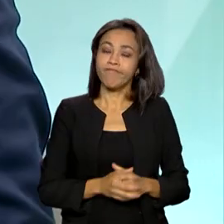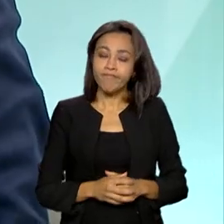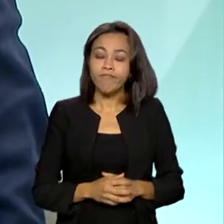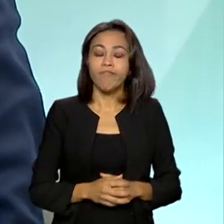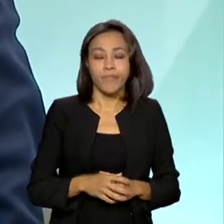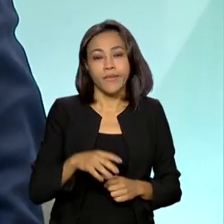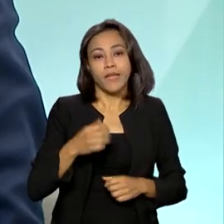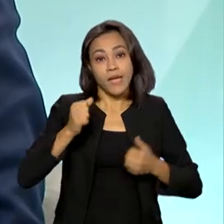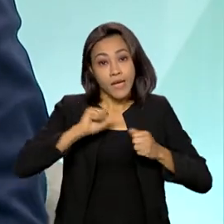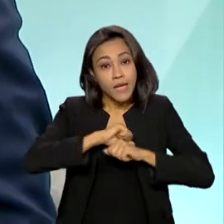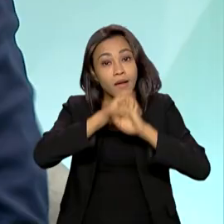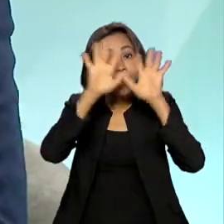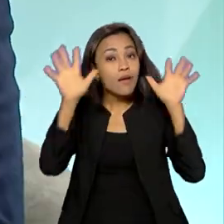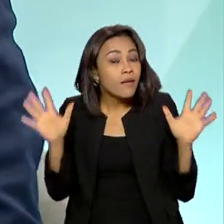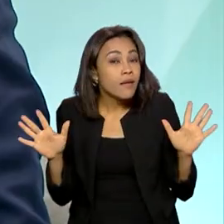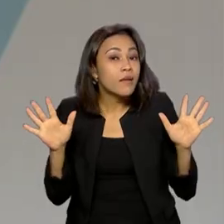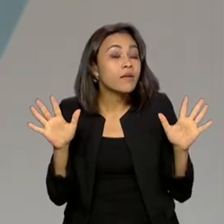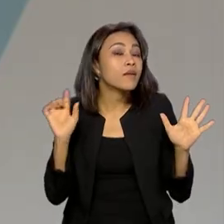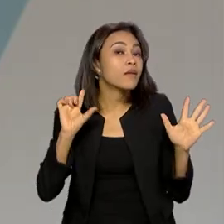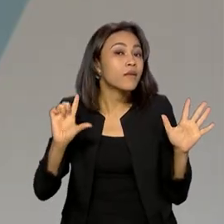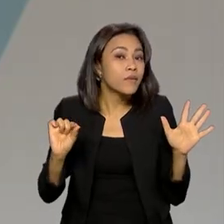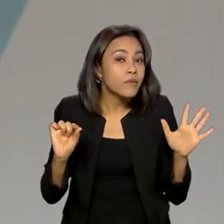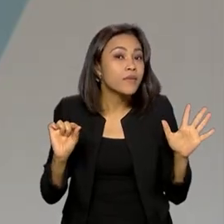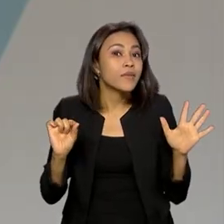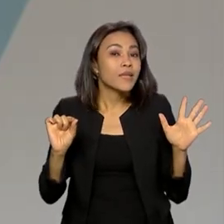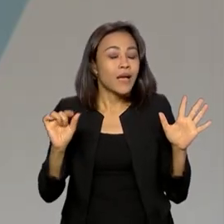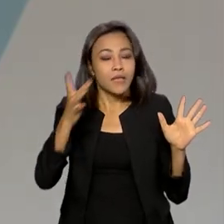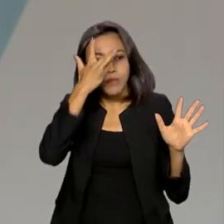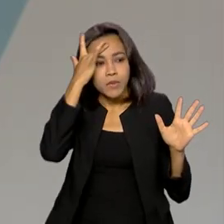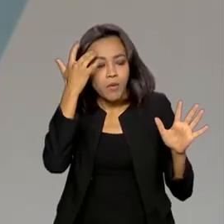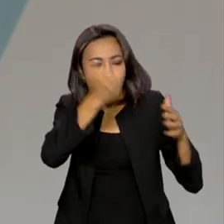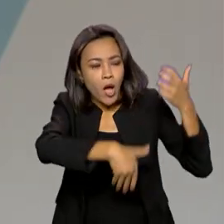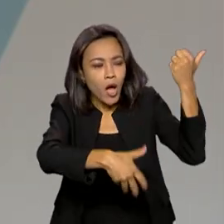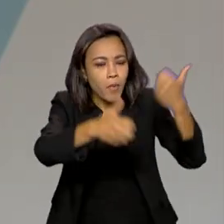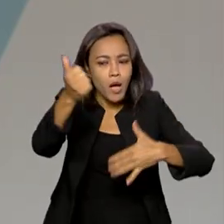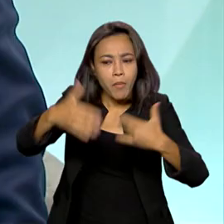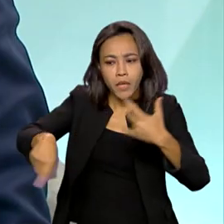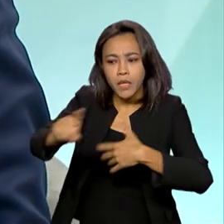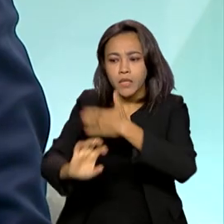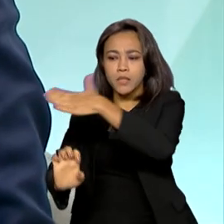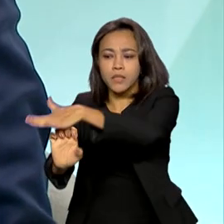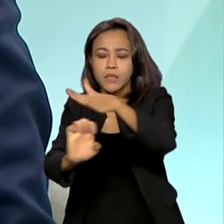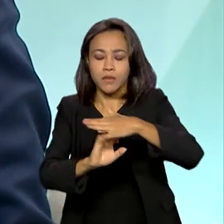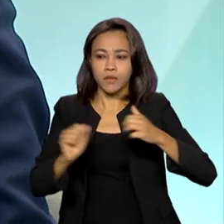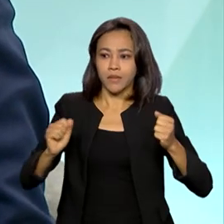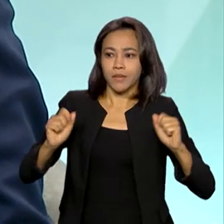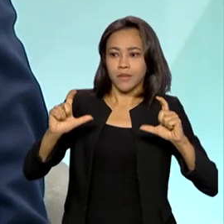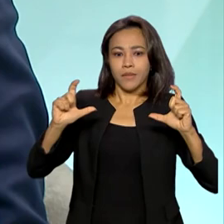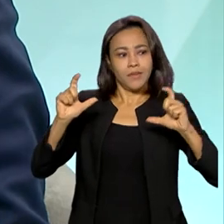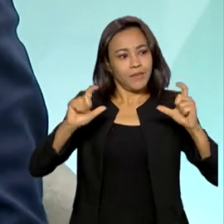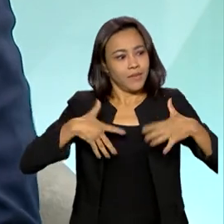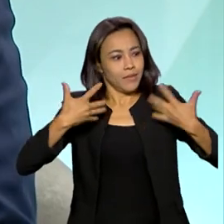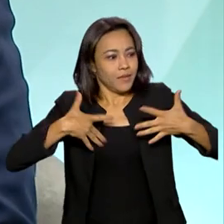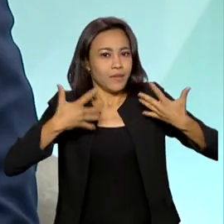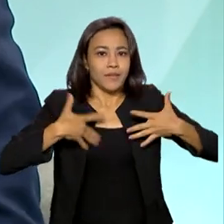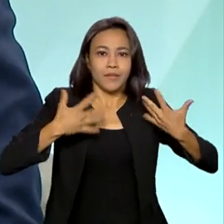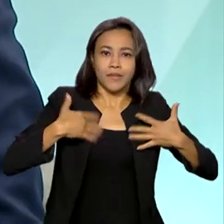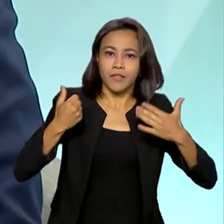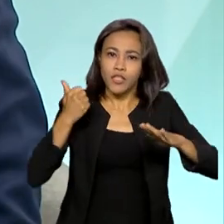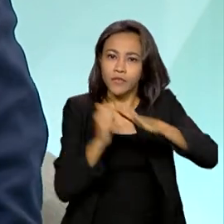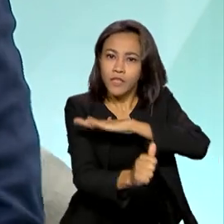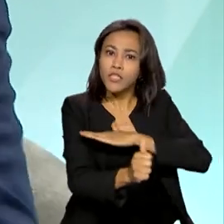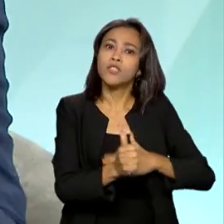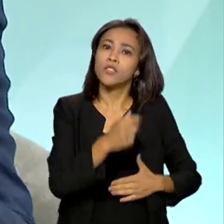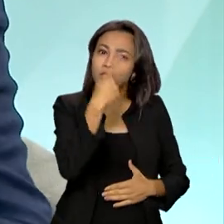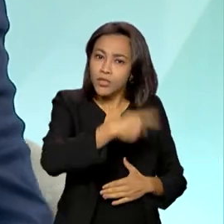clareza da relação, essa transparência gera um ânimo para que os empresários investam no Brasil. E investir na indústria